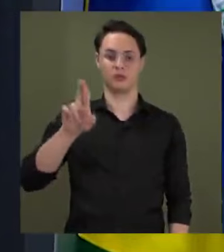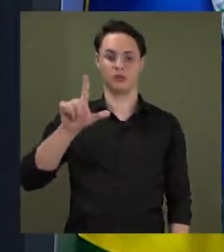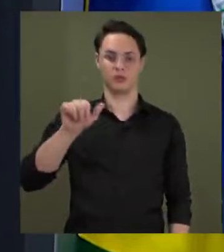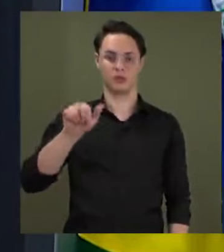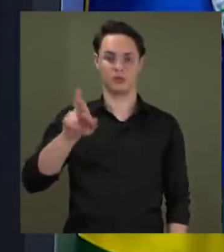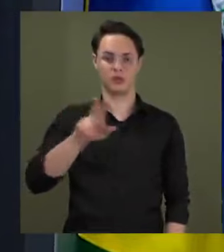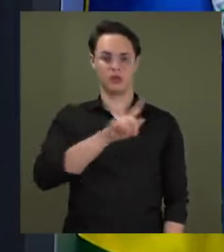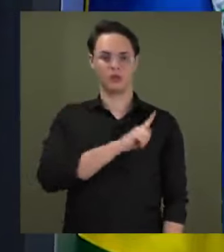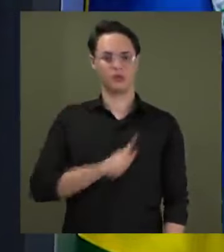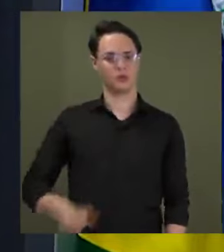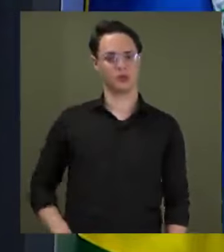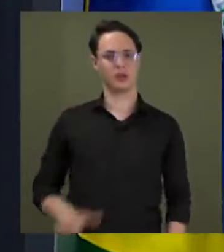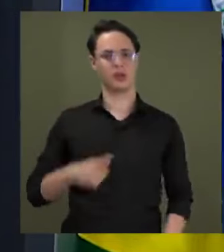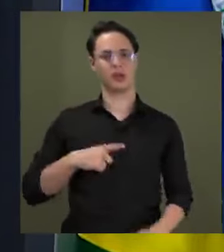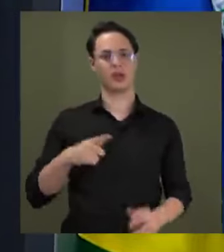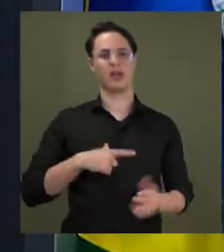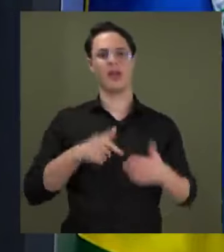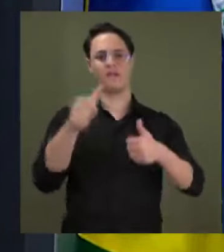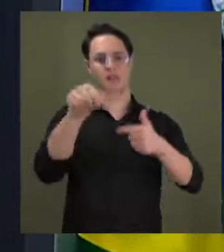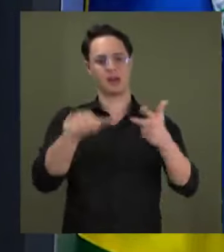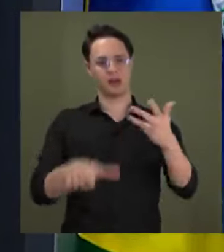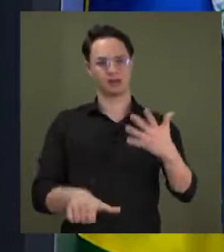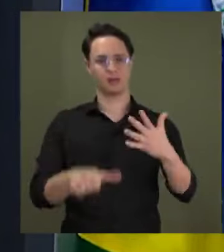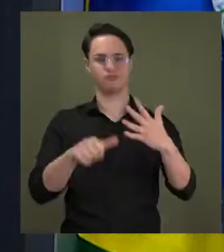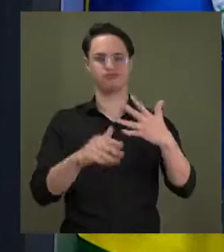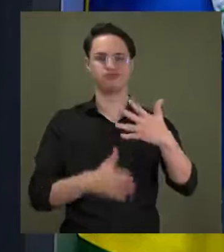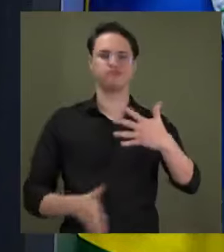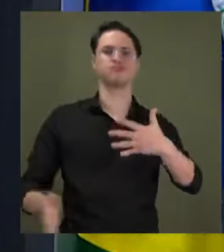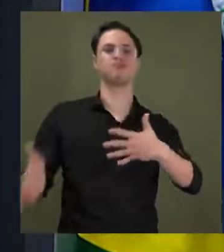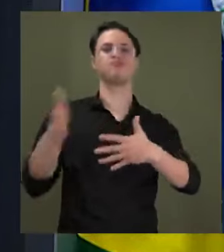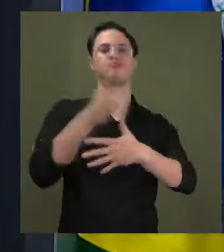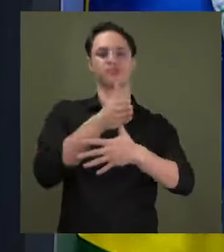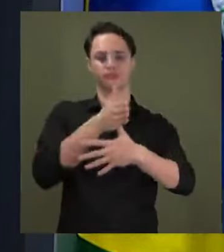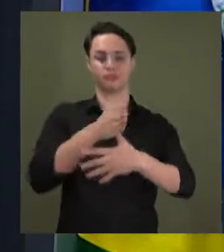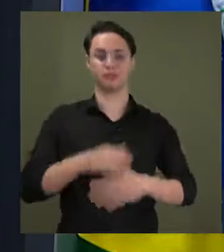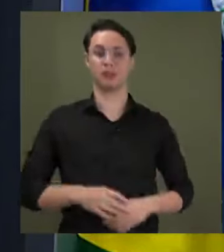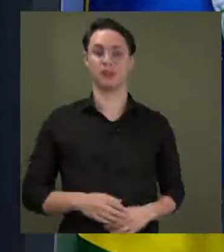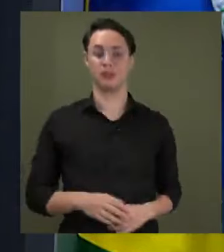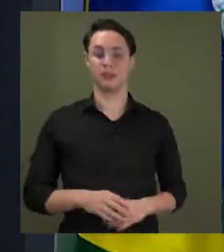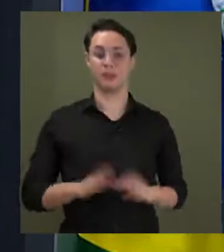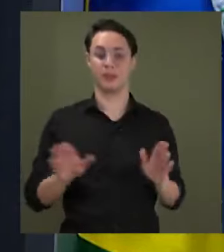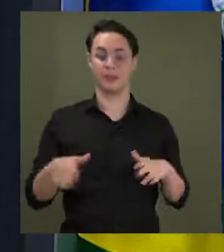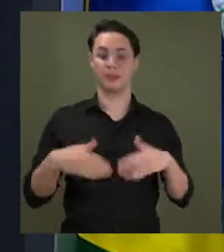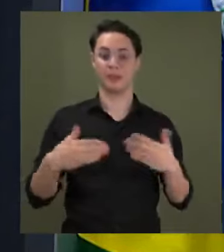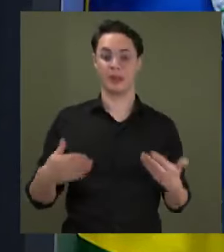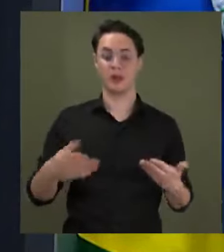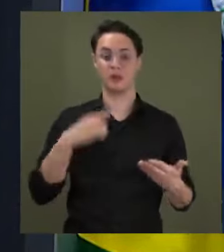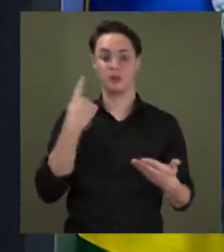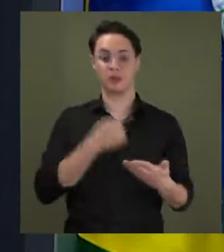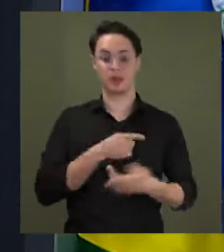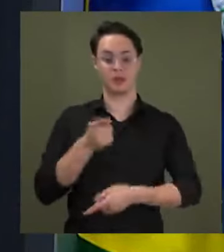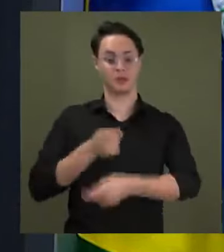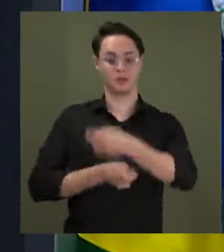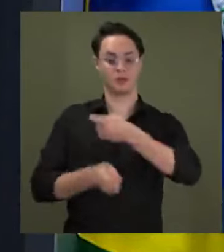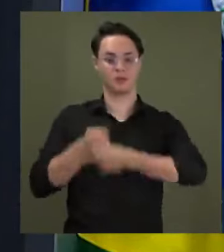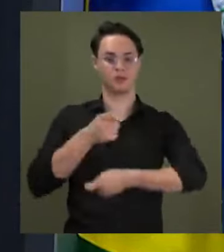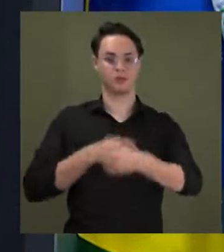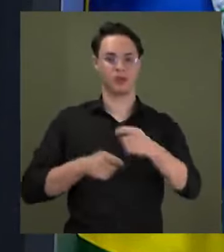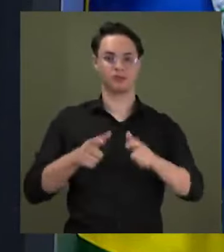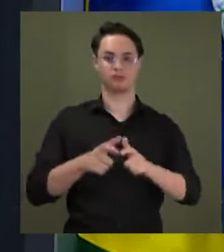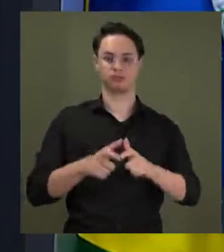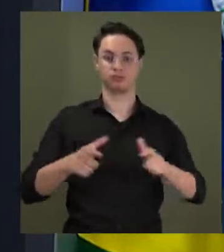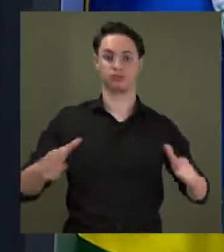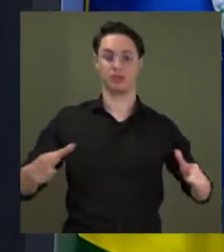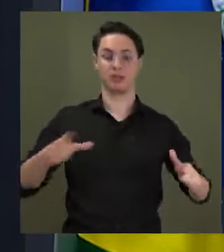mais bem avaliados do país. Dentre elas, o crescimento da nossa economia, segundo os dados do Banco do